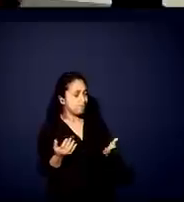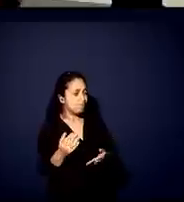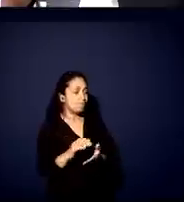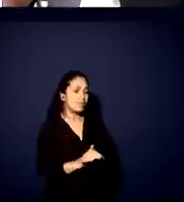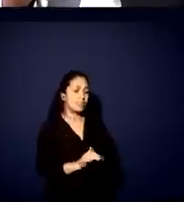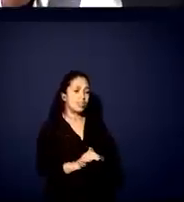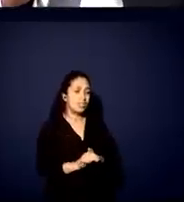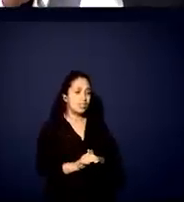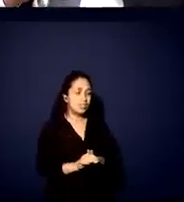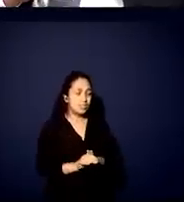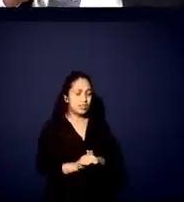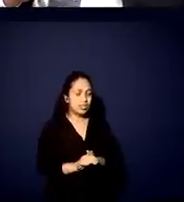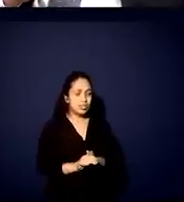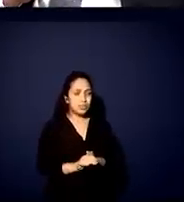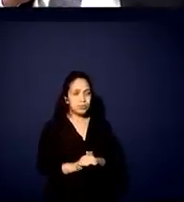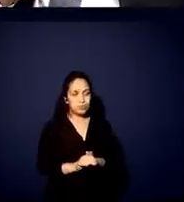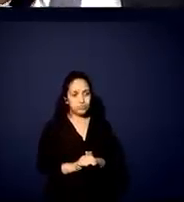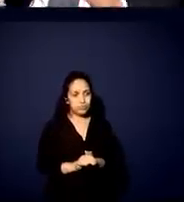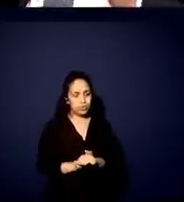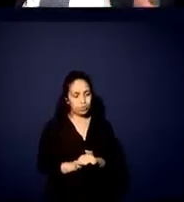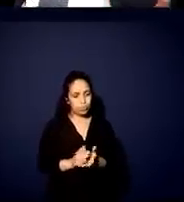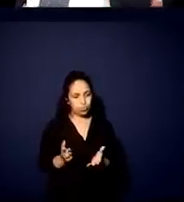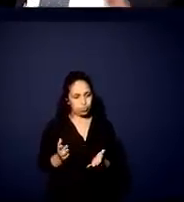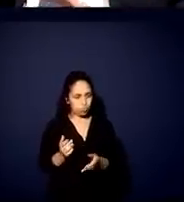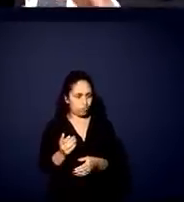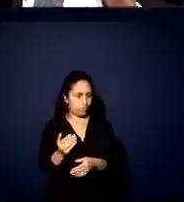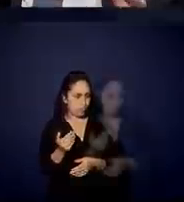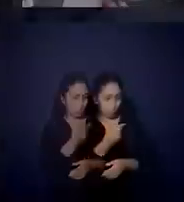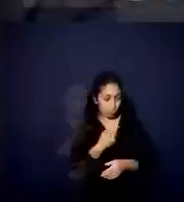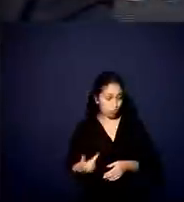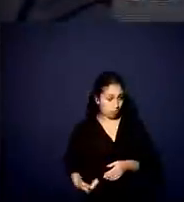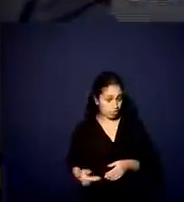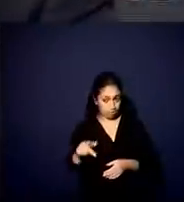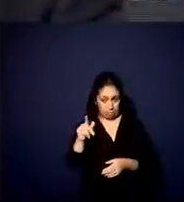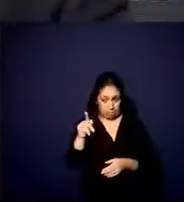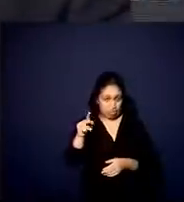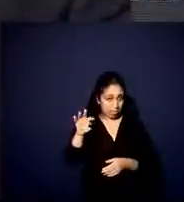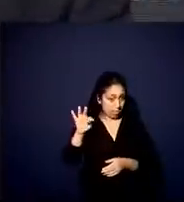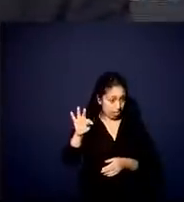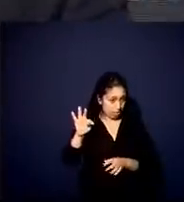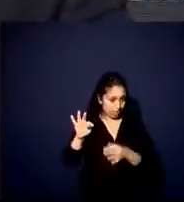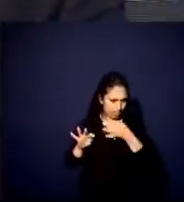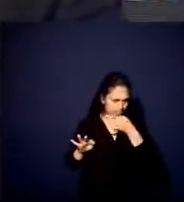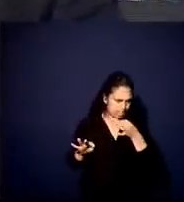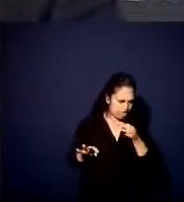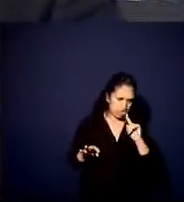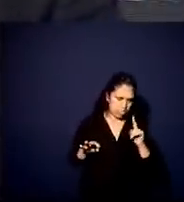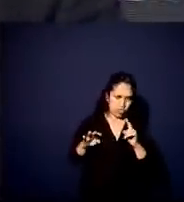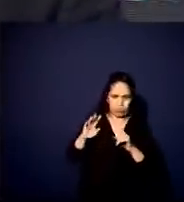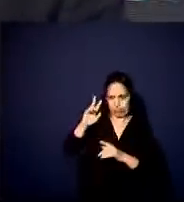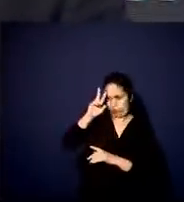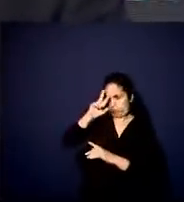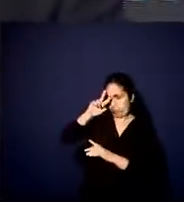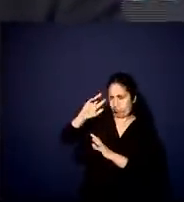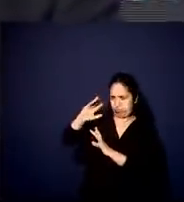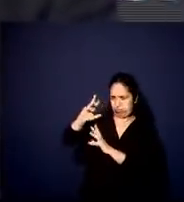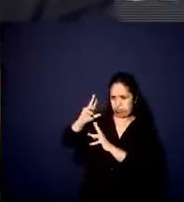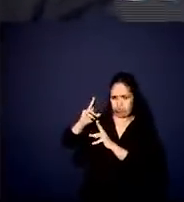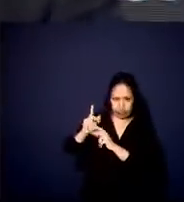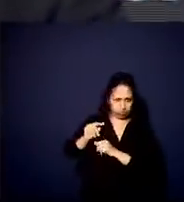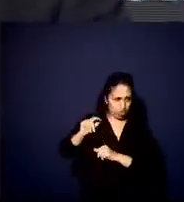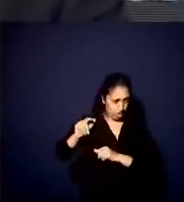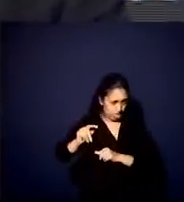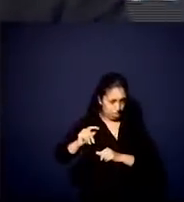o governo do PT, historicamente, isso não é uma crítica, mas é uma análise, historicamente, não tem um perfil de ser um governo